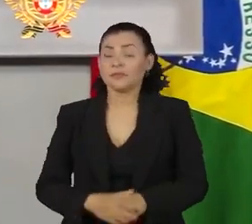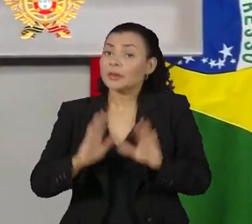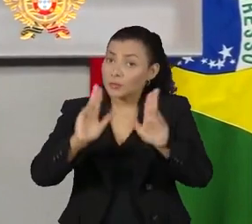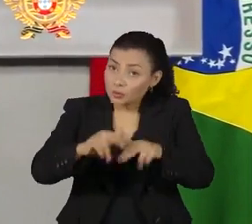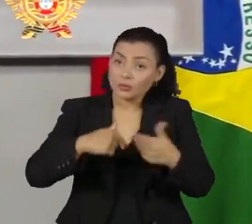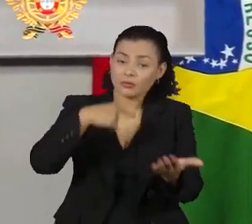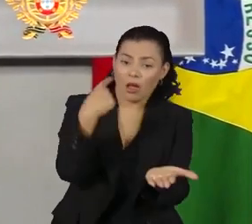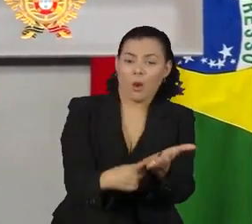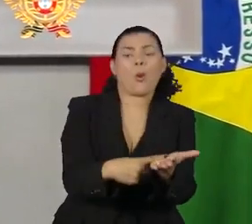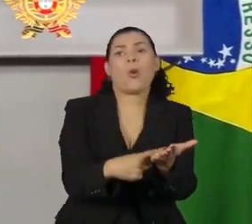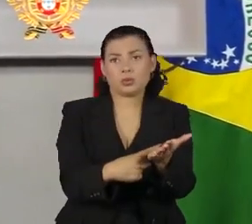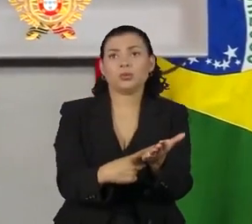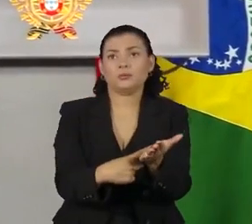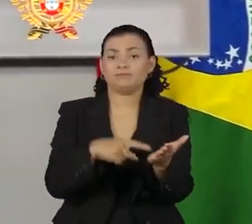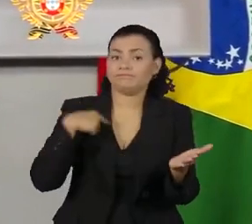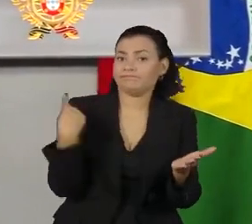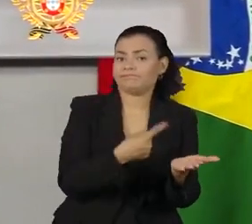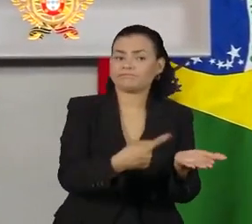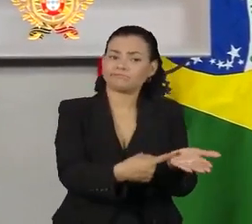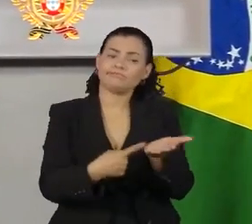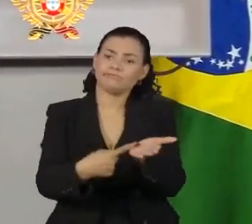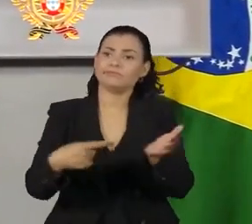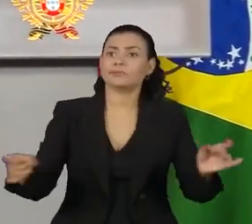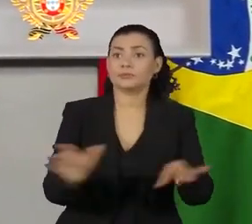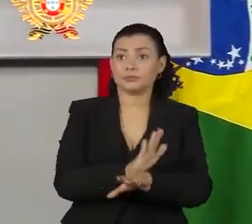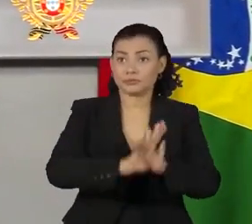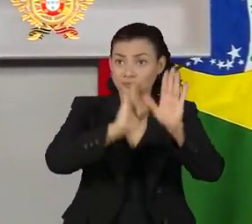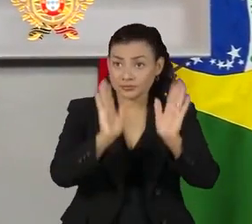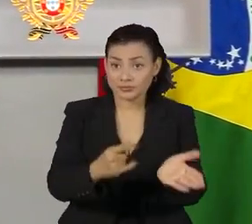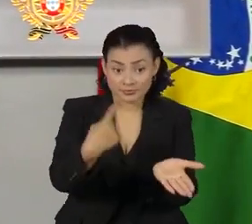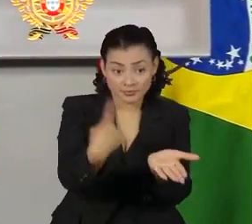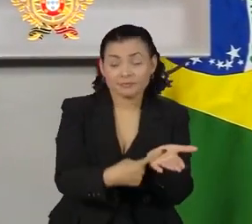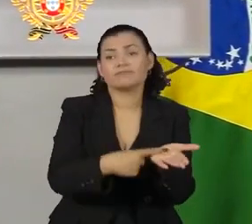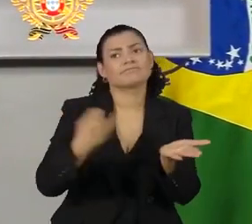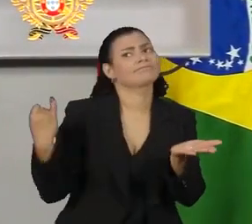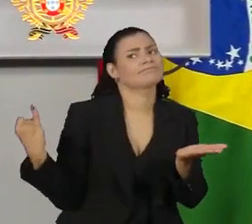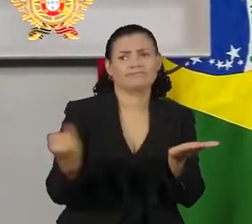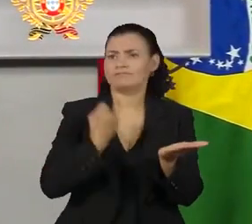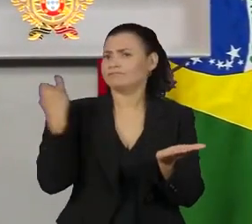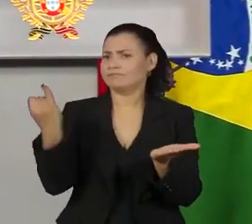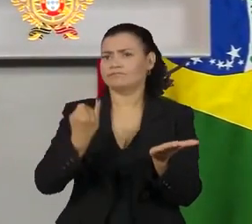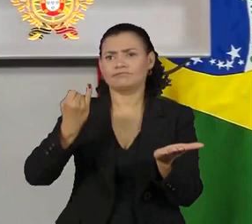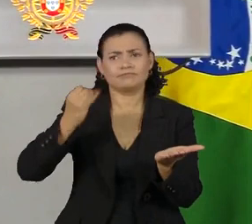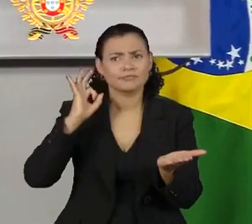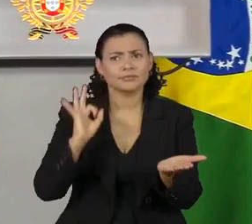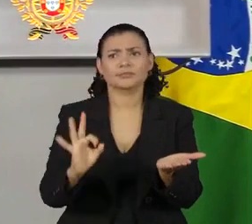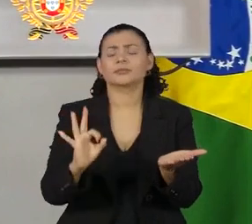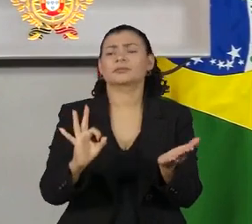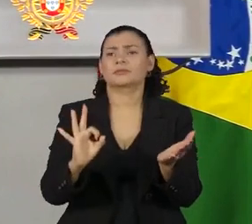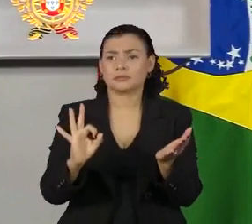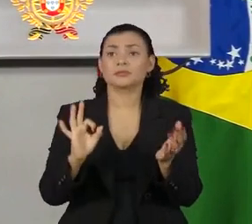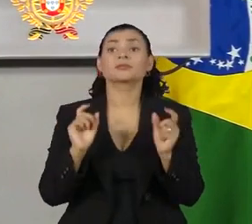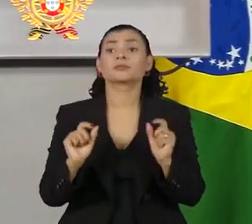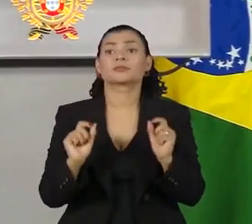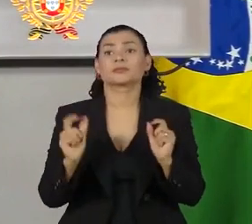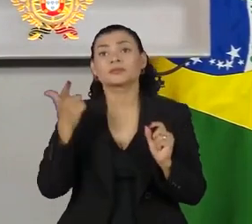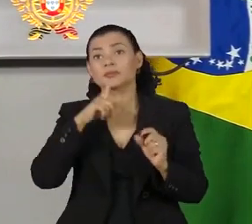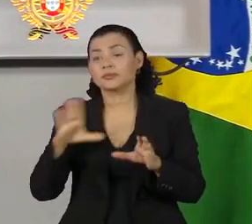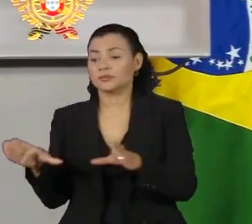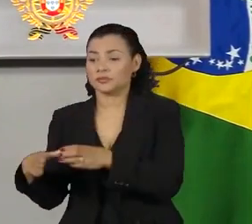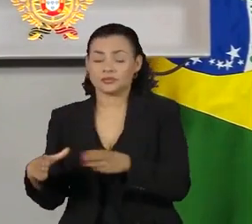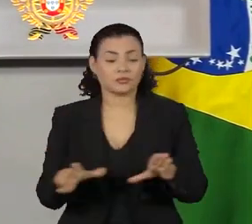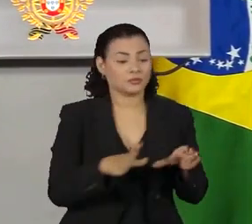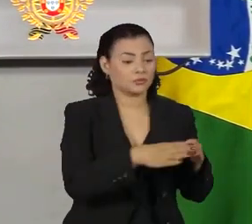acordo que nós consideramos tão importante para os dois